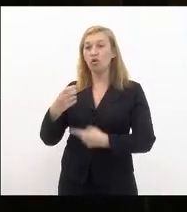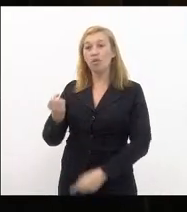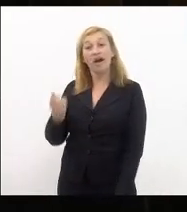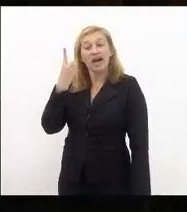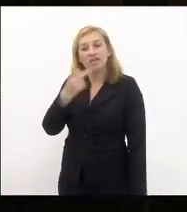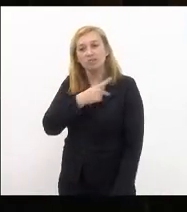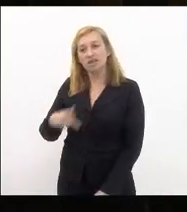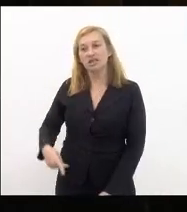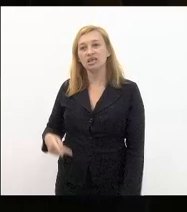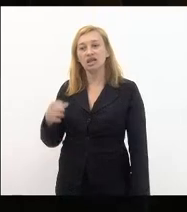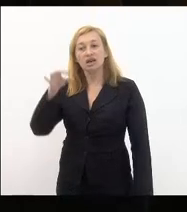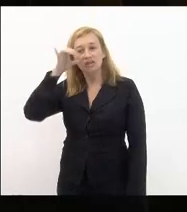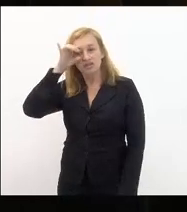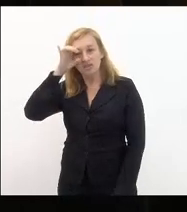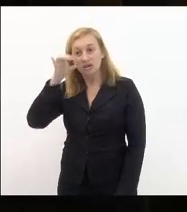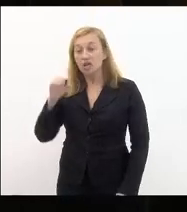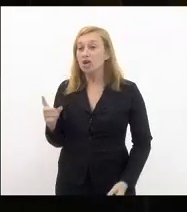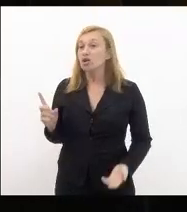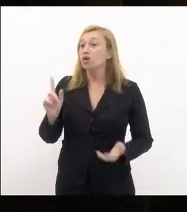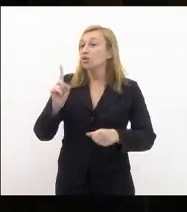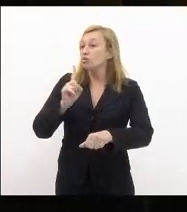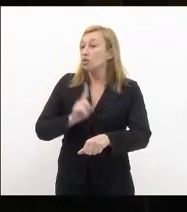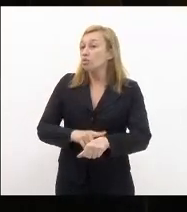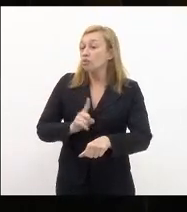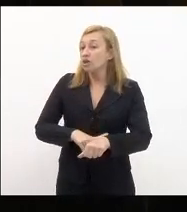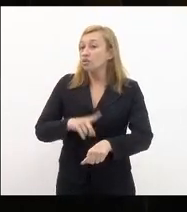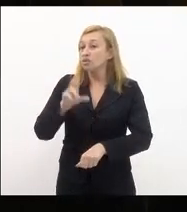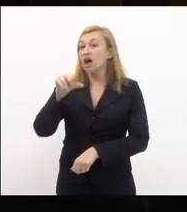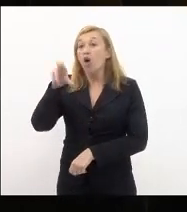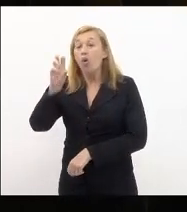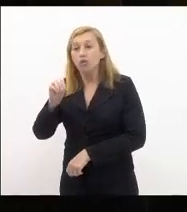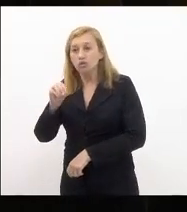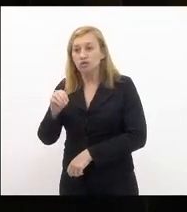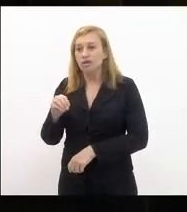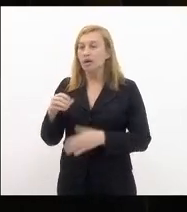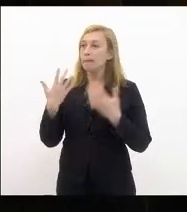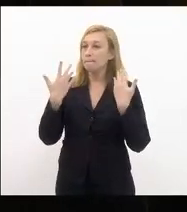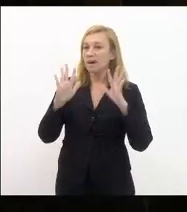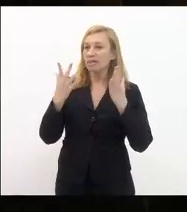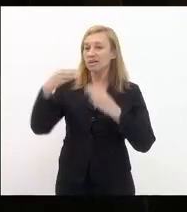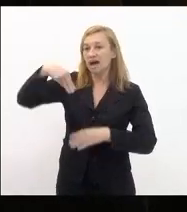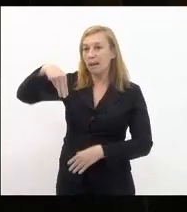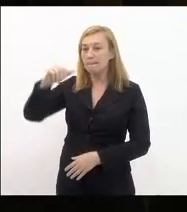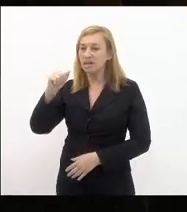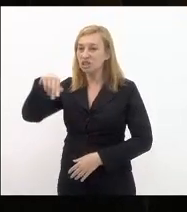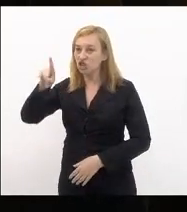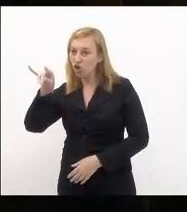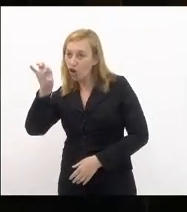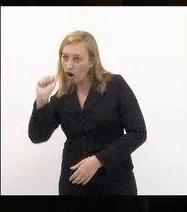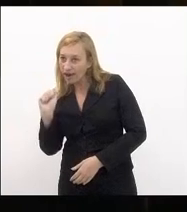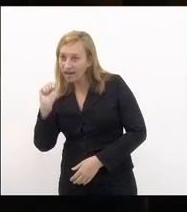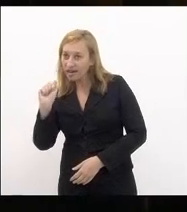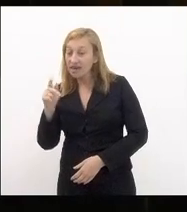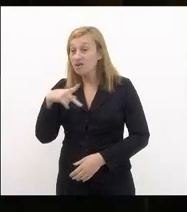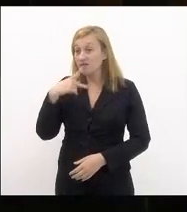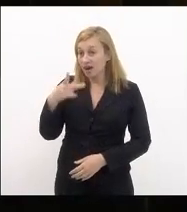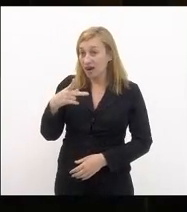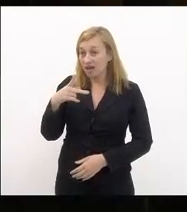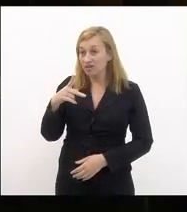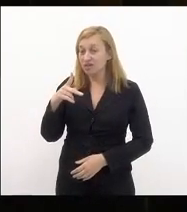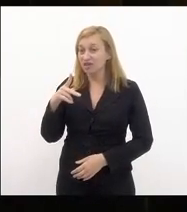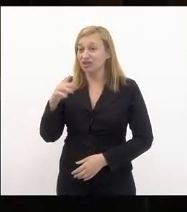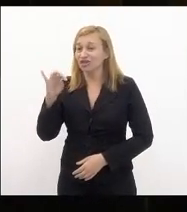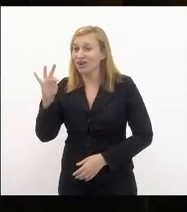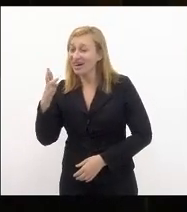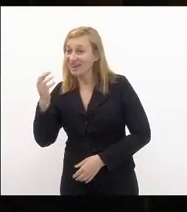-presidente Dilma Rousseff no mesmo a mesma tribuna na ONU saudando a mandioca e dizendo como estocaria vento